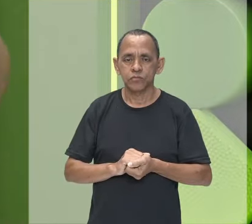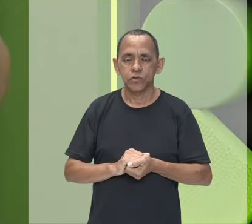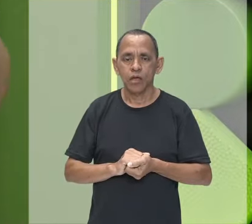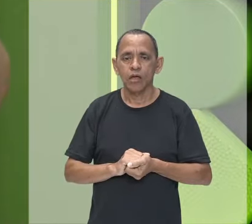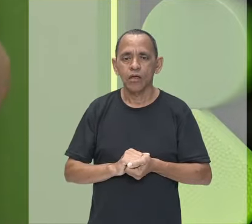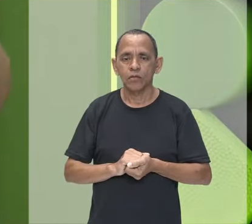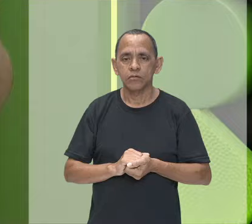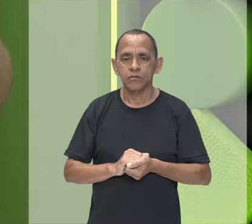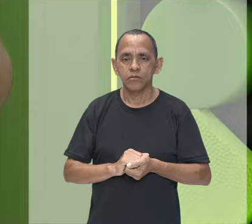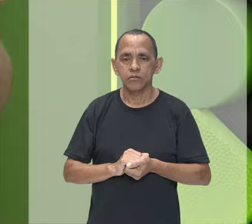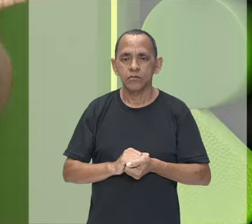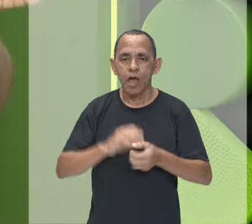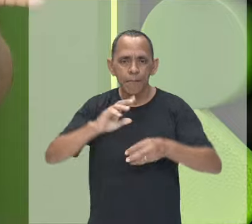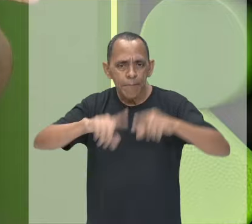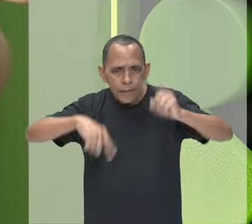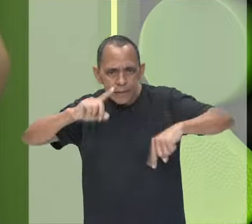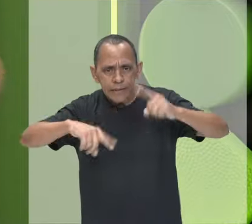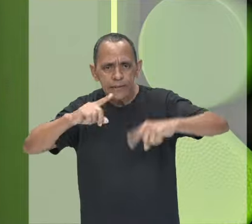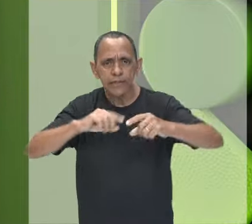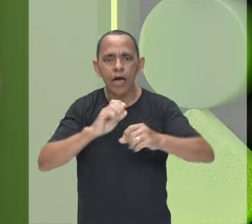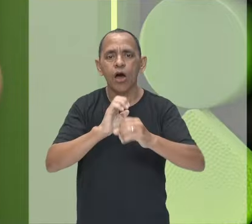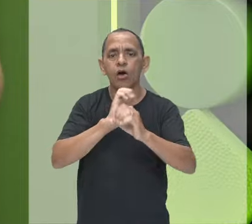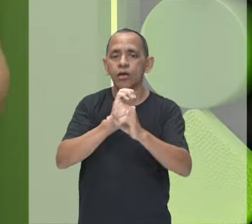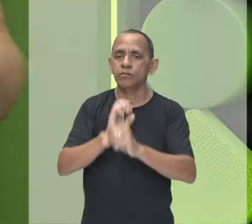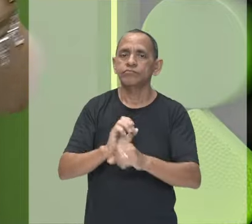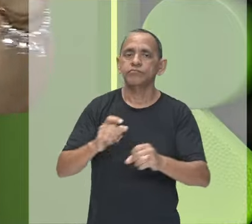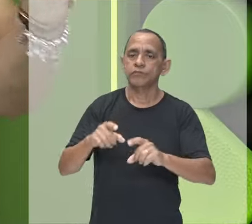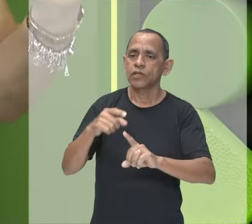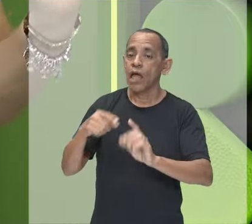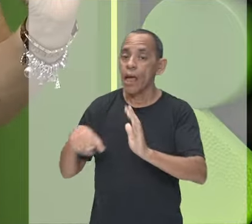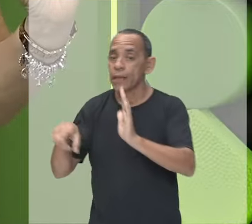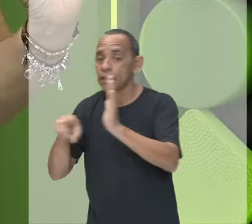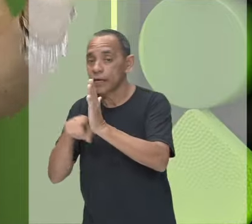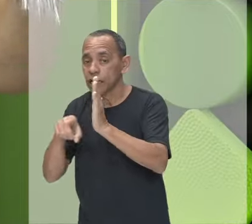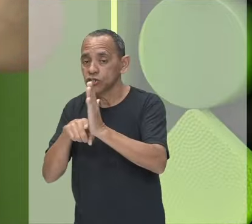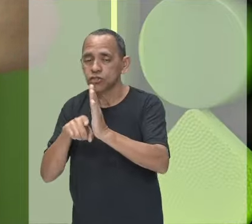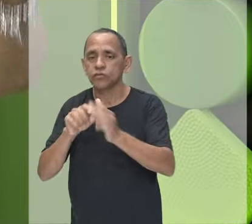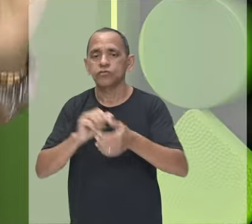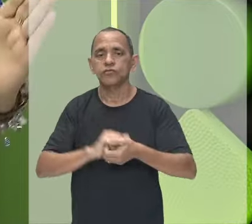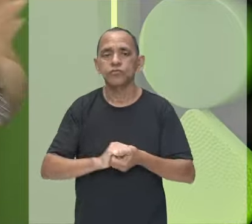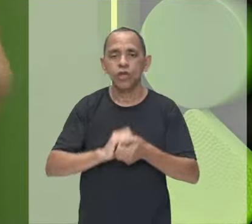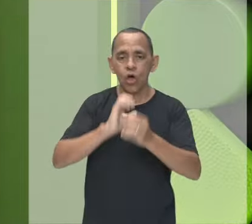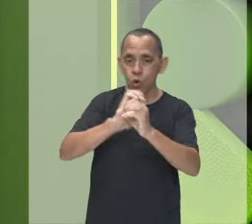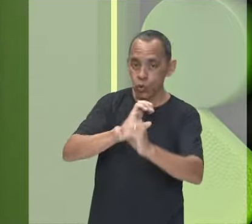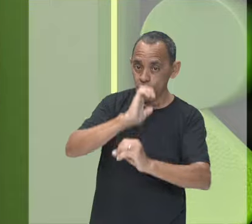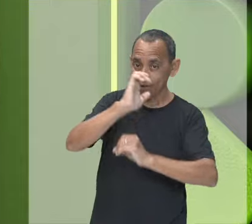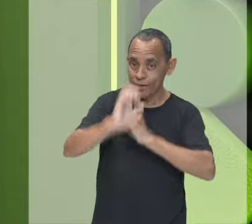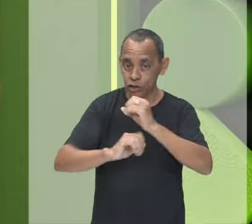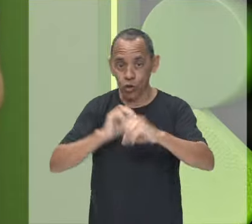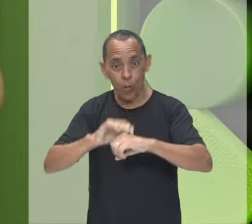que o número de prótons vai ser menor que o número de elétrons. Então, não esqueçam dessa